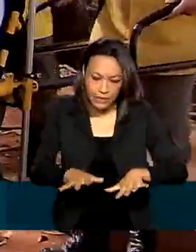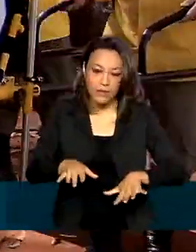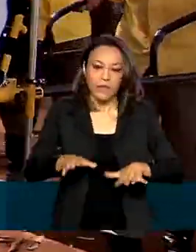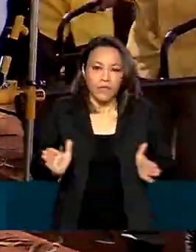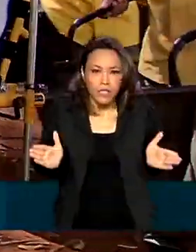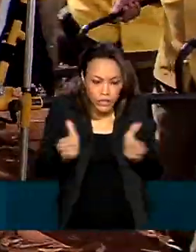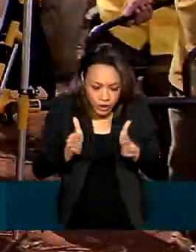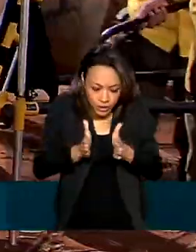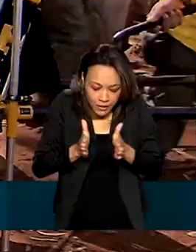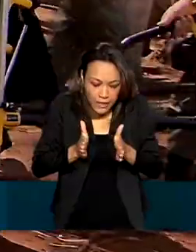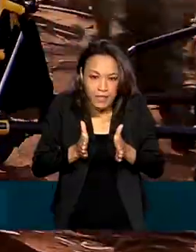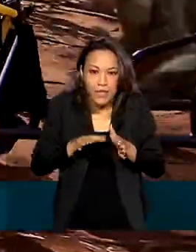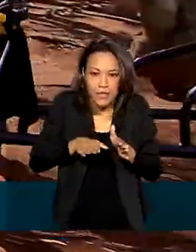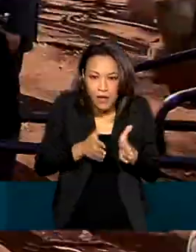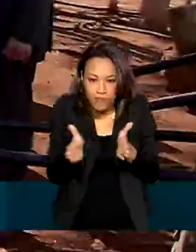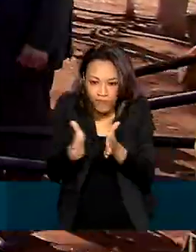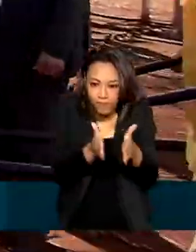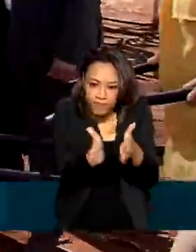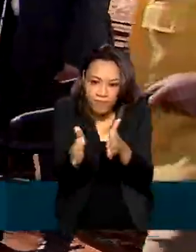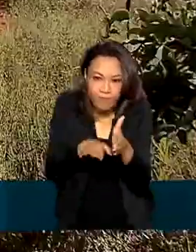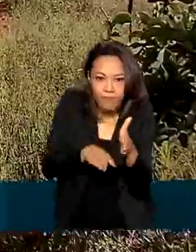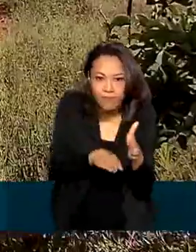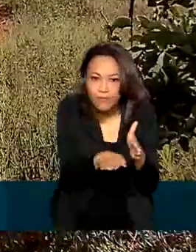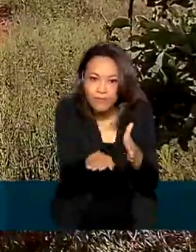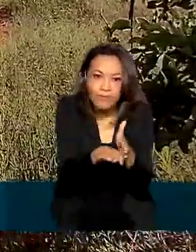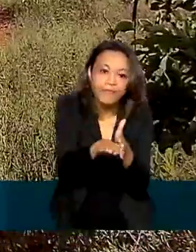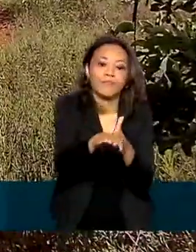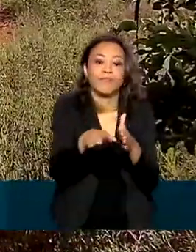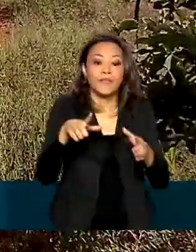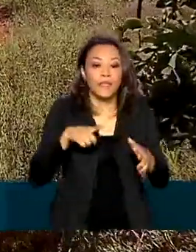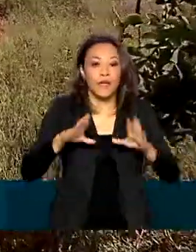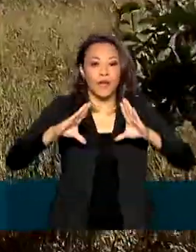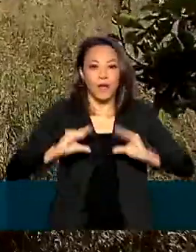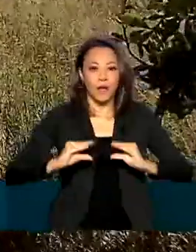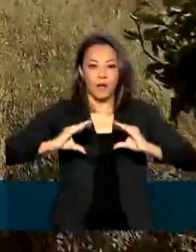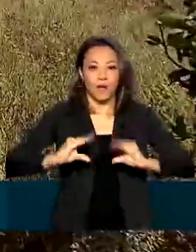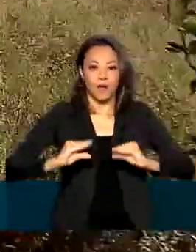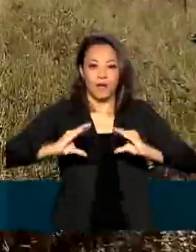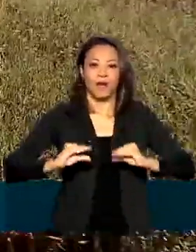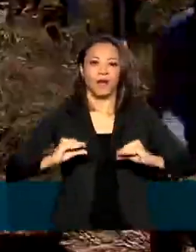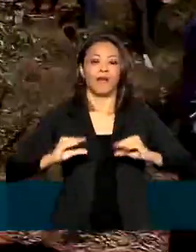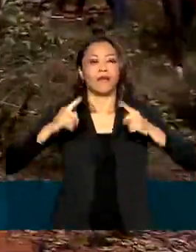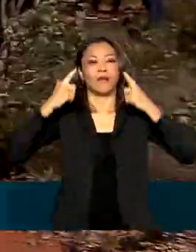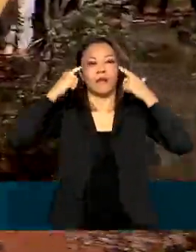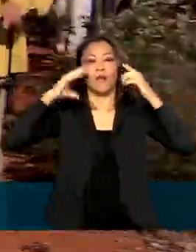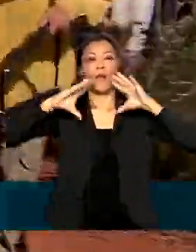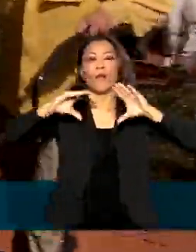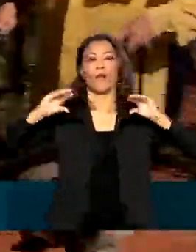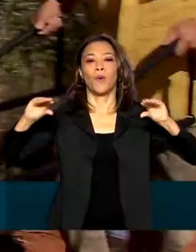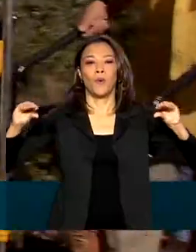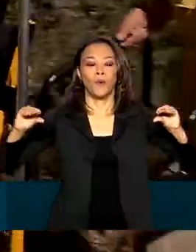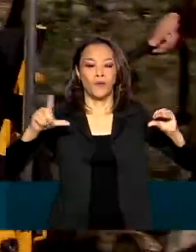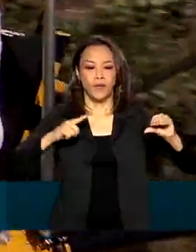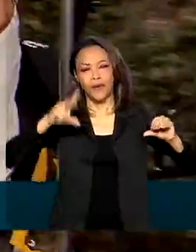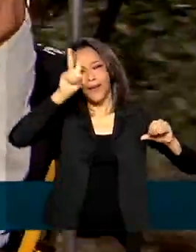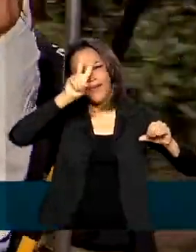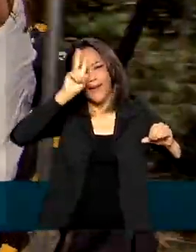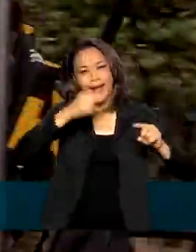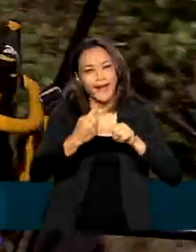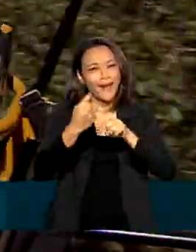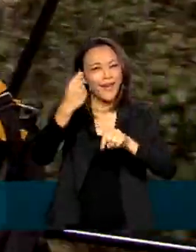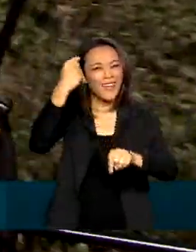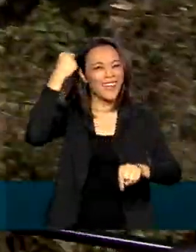para passar por caminhos menores. Além disso, tem amortecedor para dar conforto. E embora lembre as antigas